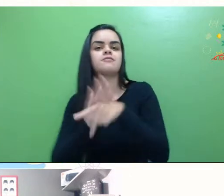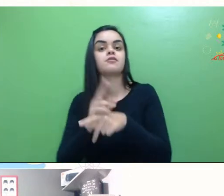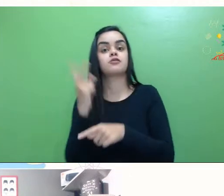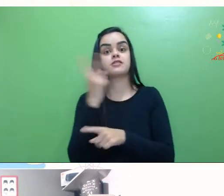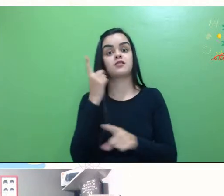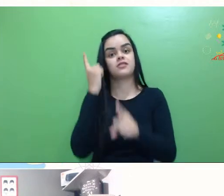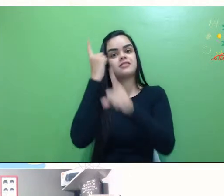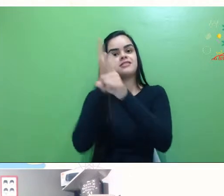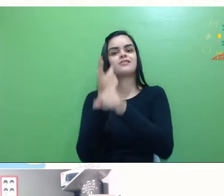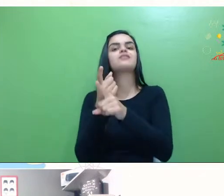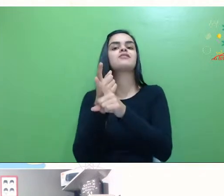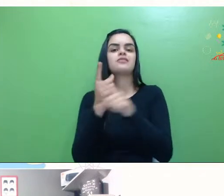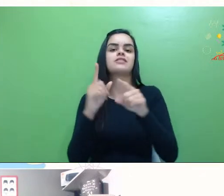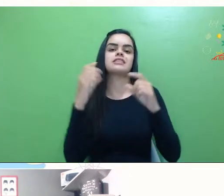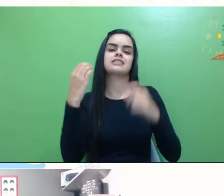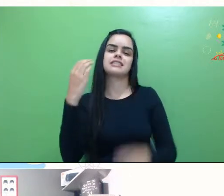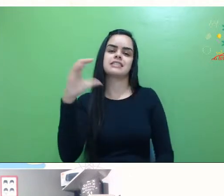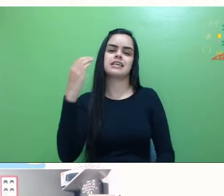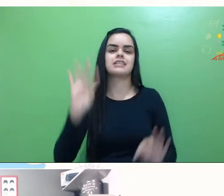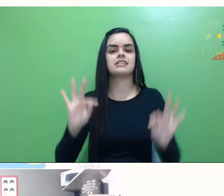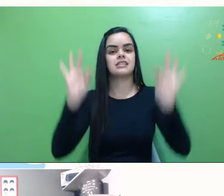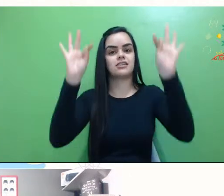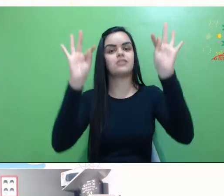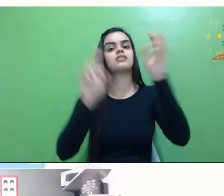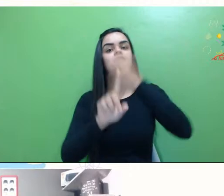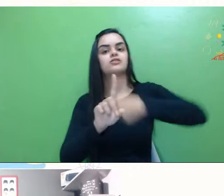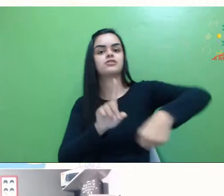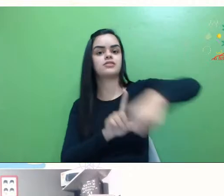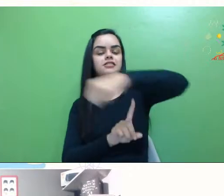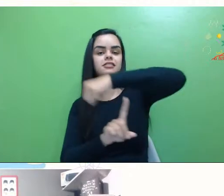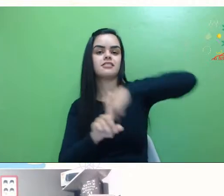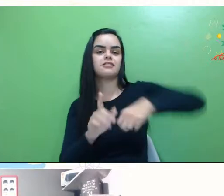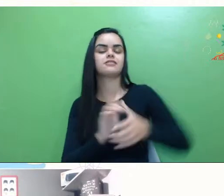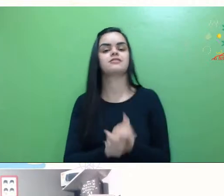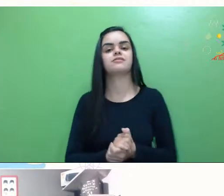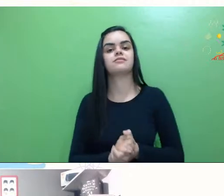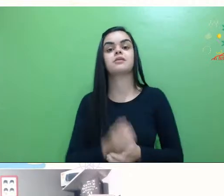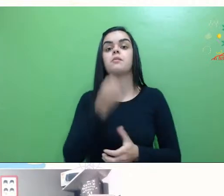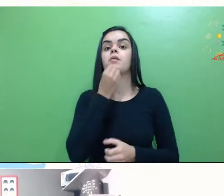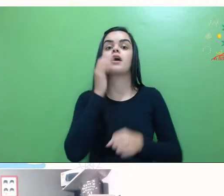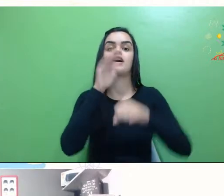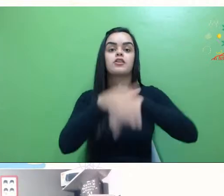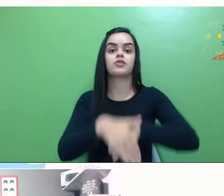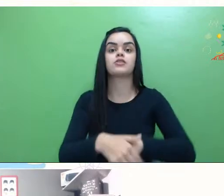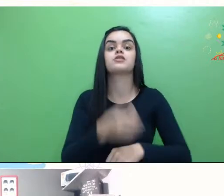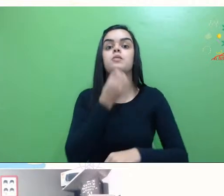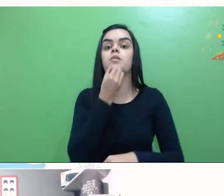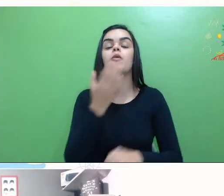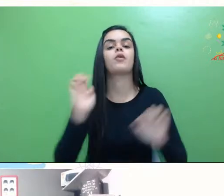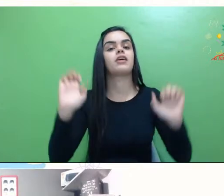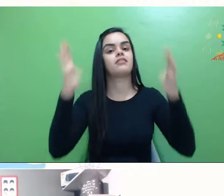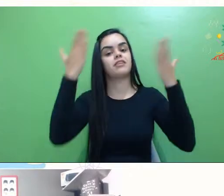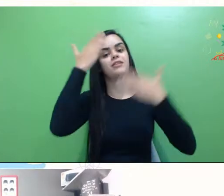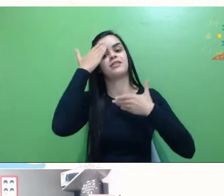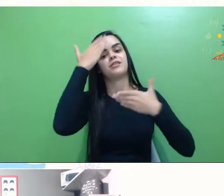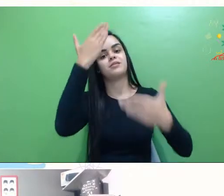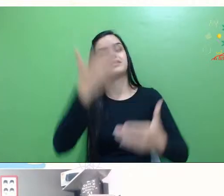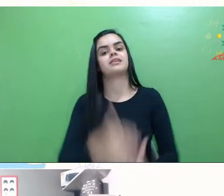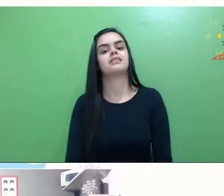Nacional de Ciência, Tecnologia e Sociedade. Uma boa noite, um bom evento a todos e obrigado.